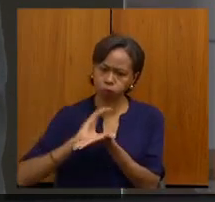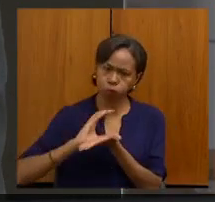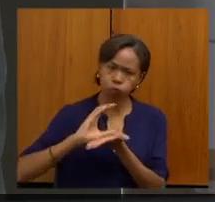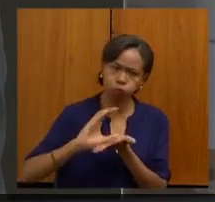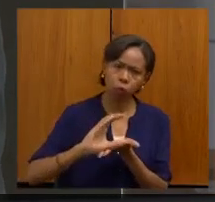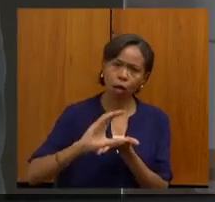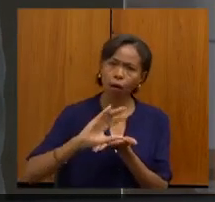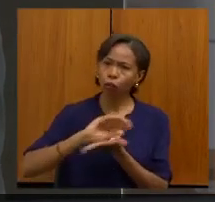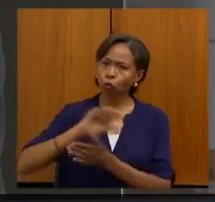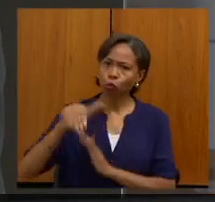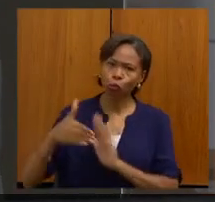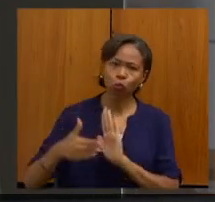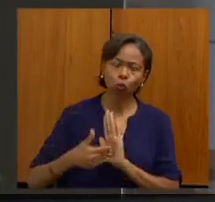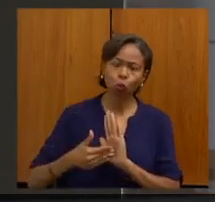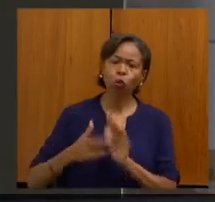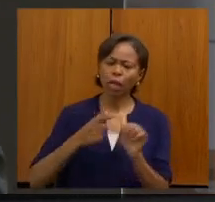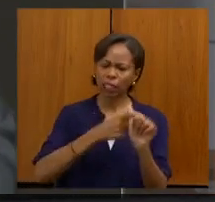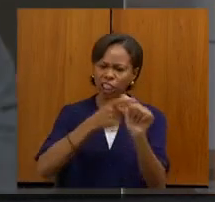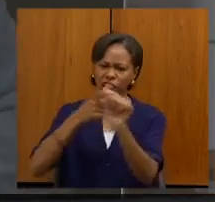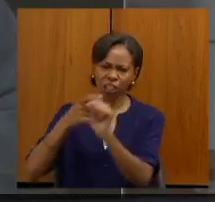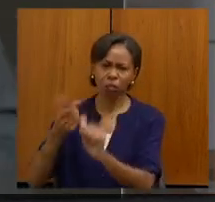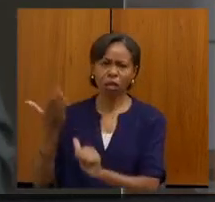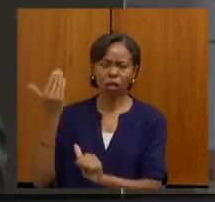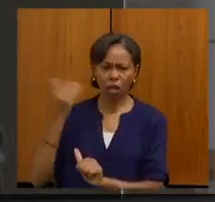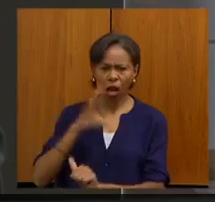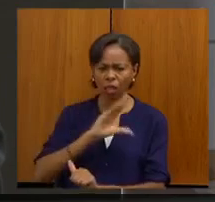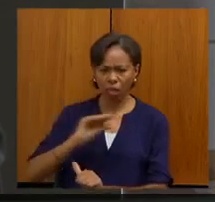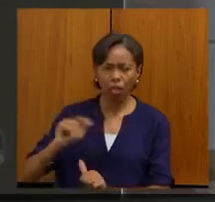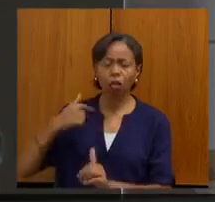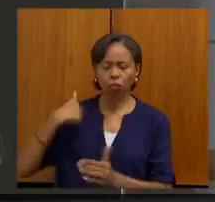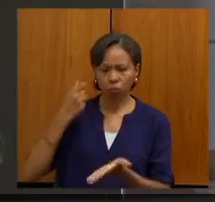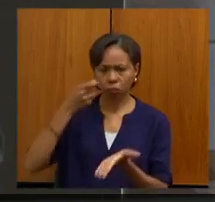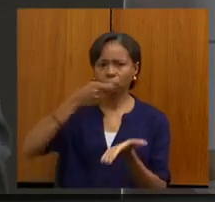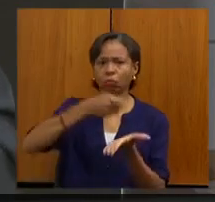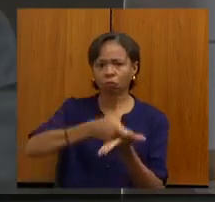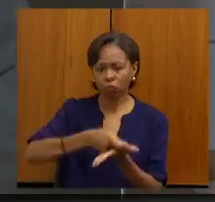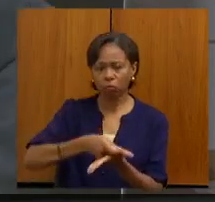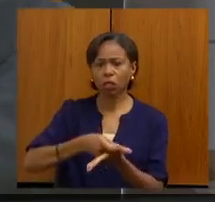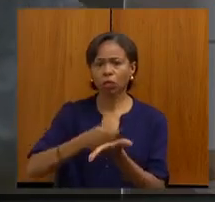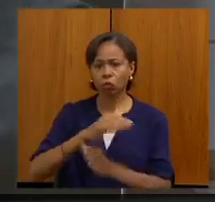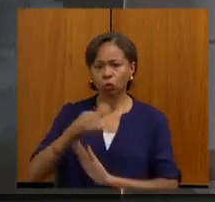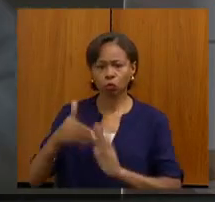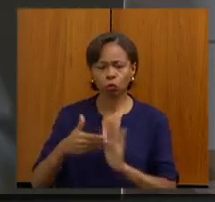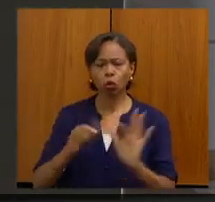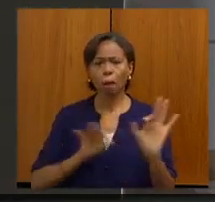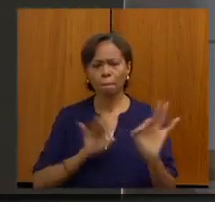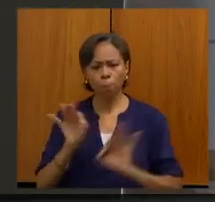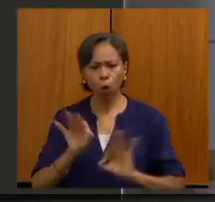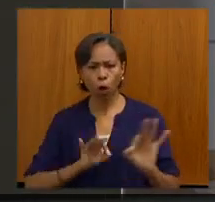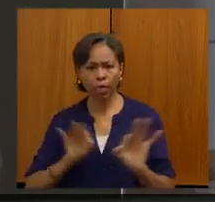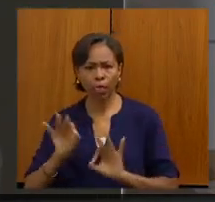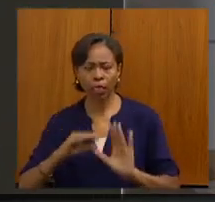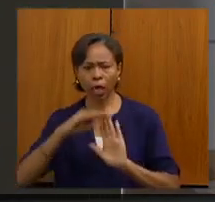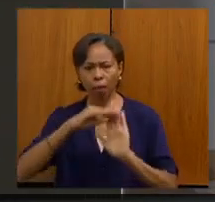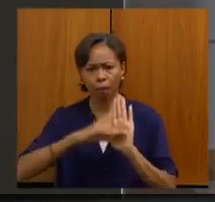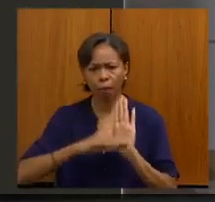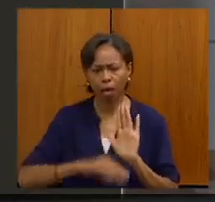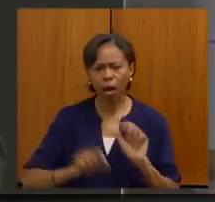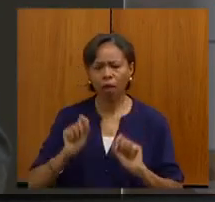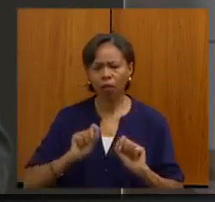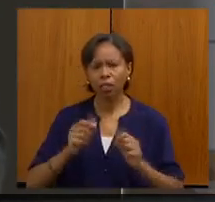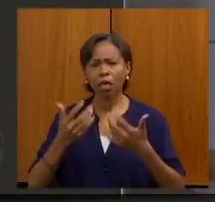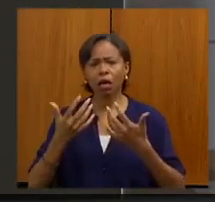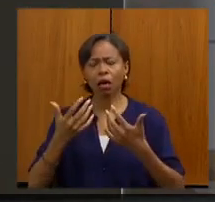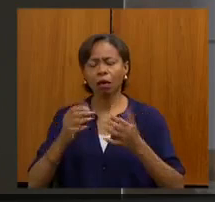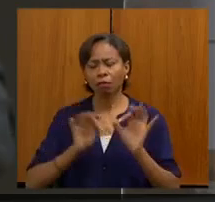cumprir em pagar as dívidas atrasadas, vou cumprir em fazer os programas começarem a funcionar. E aí, quando